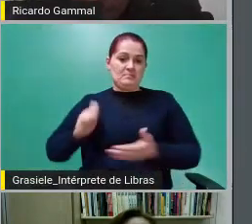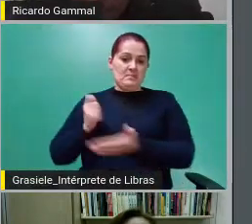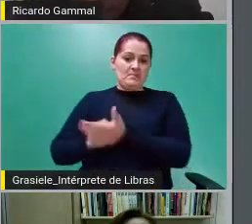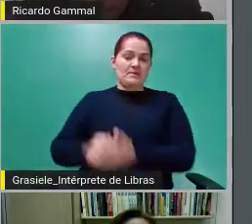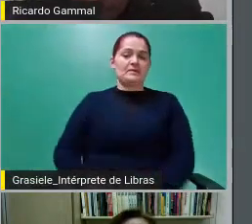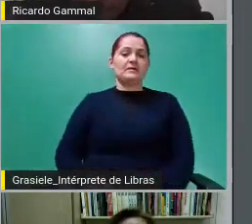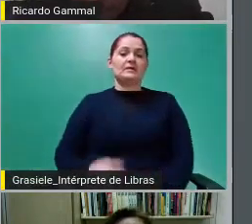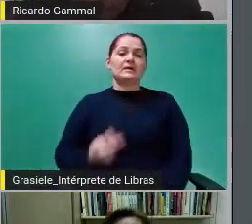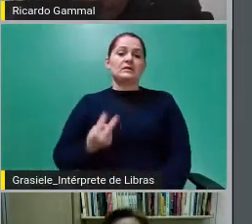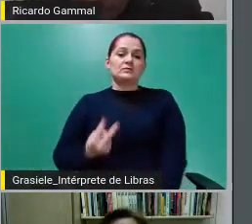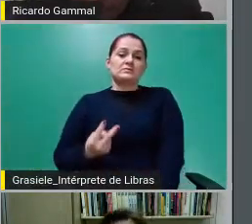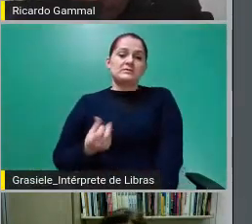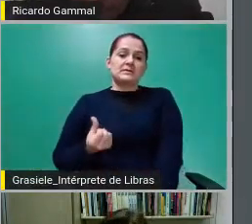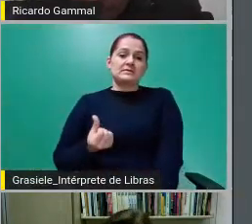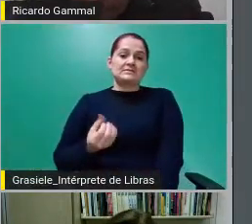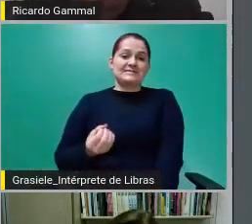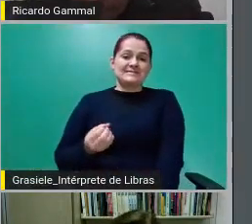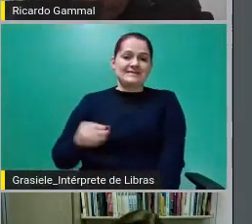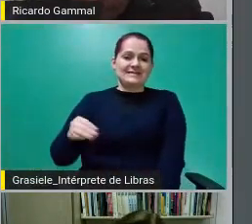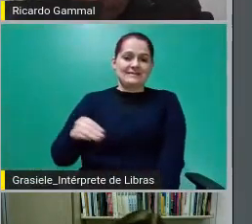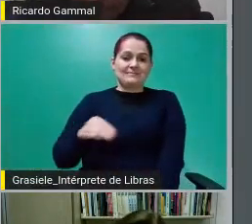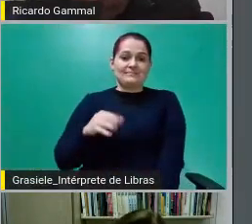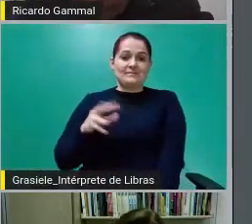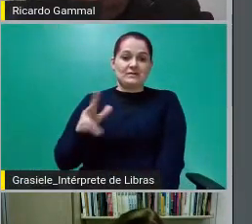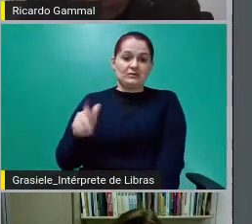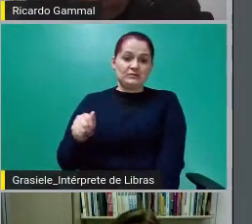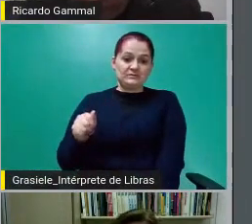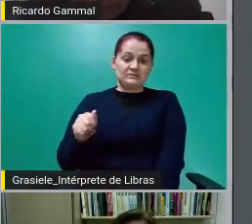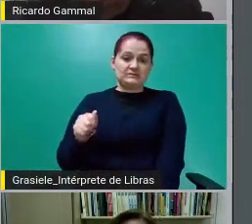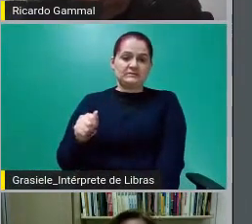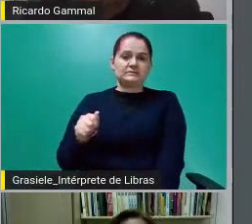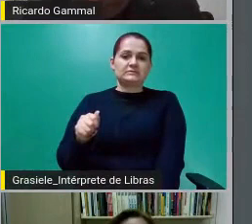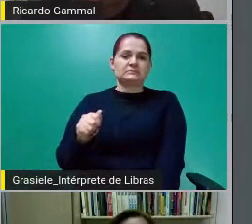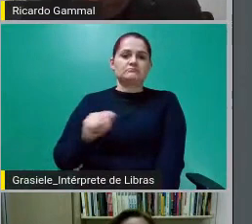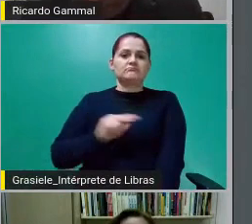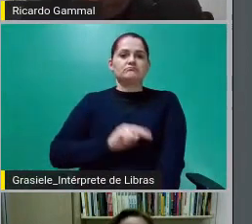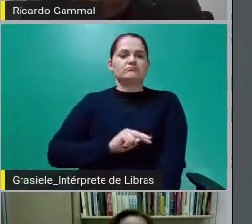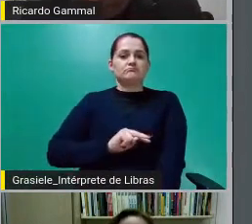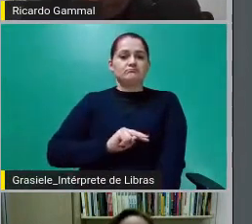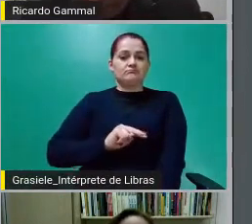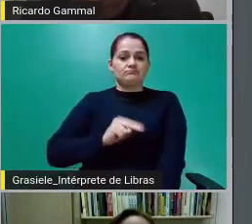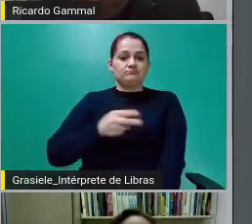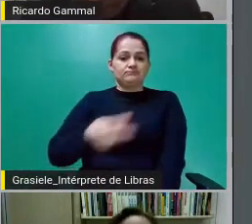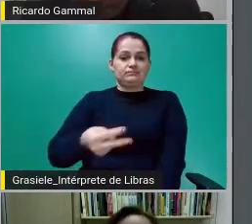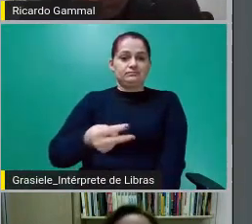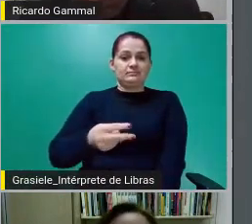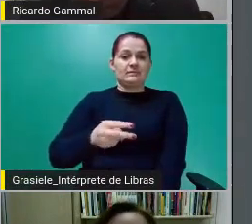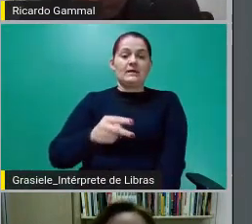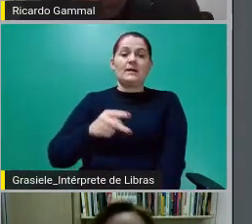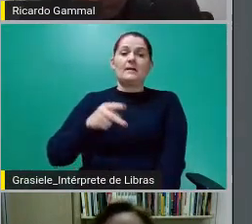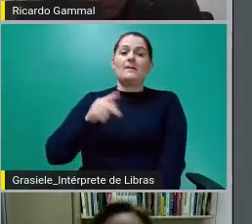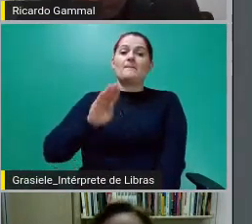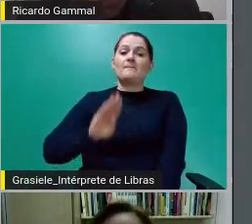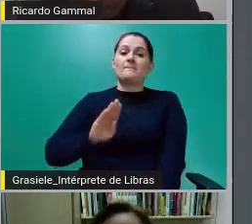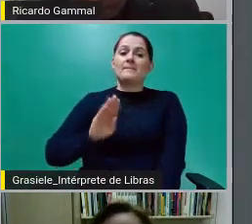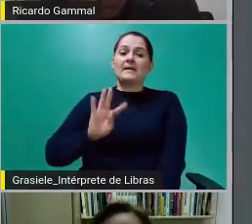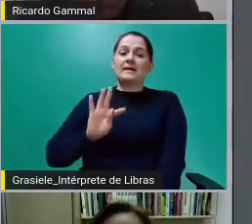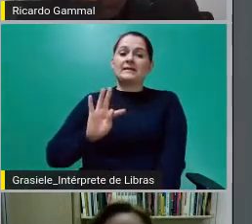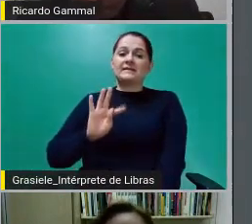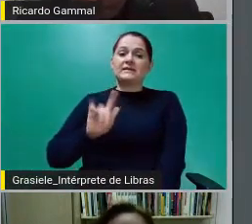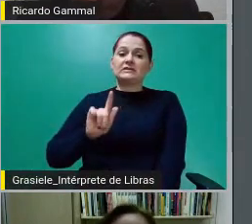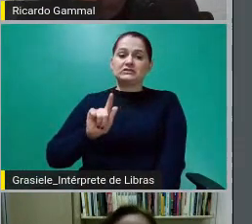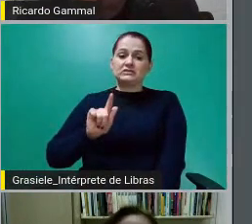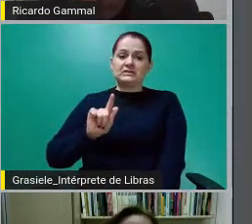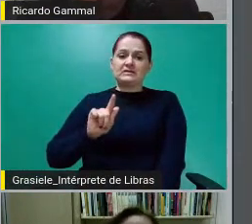260 milhões foi transferido para o BTG Pactual em